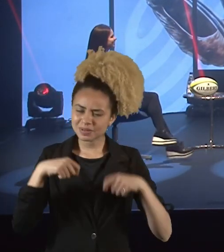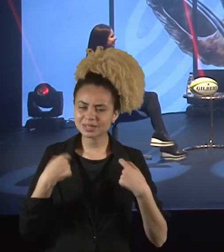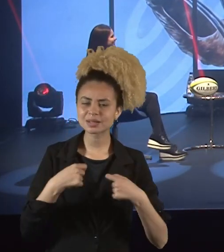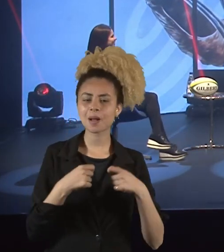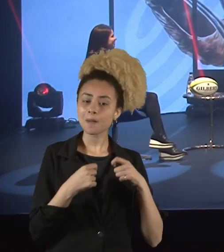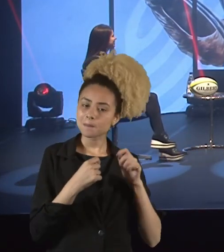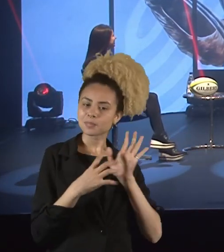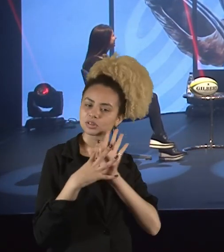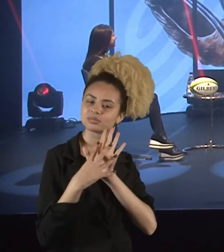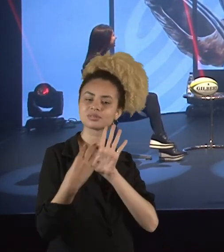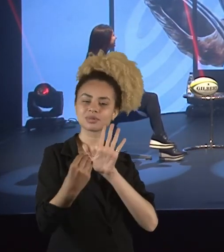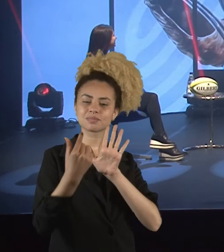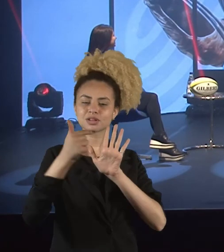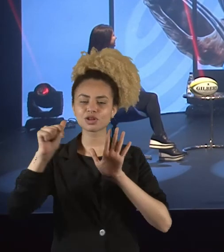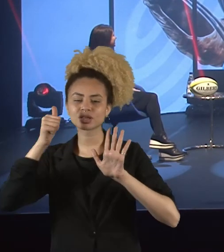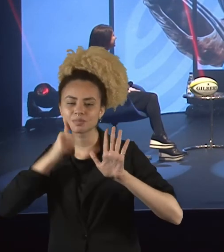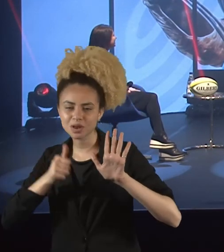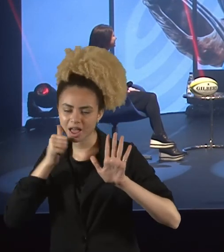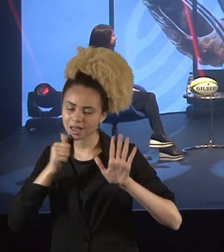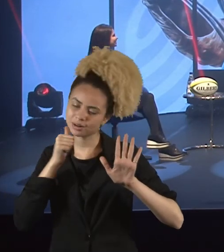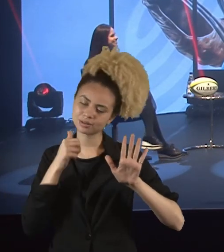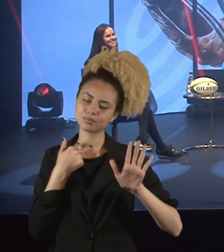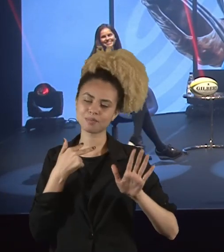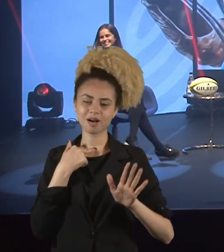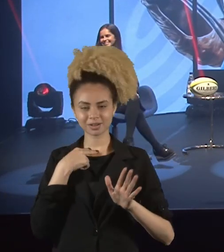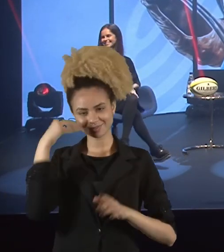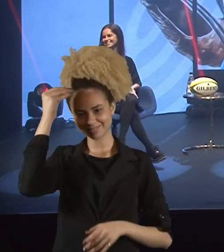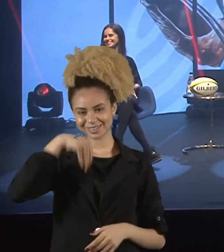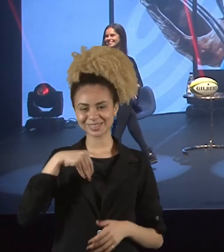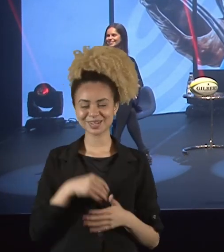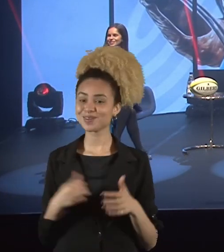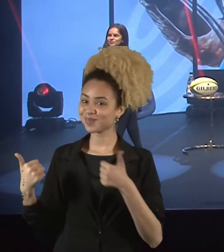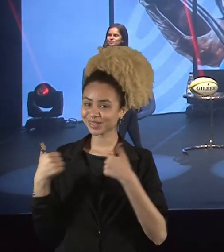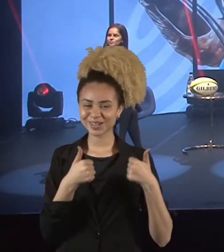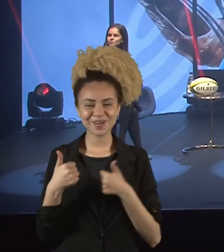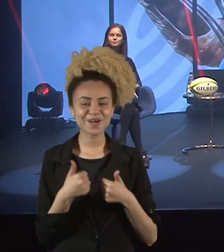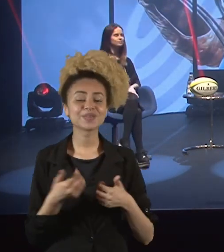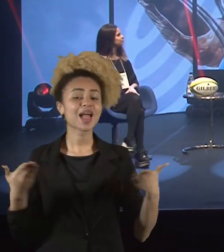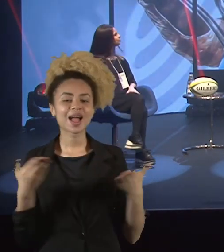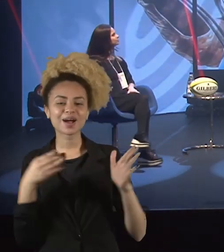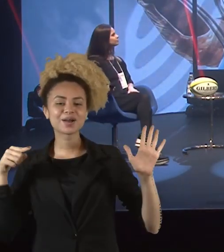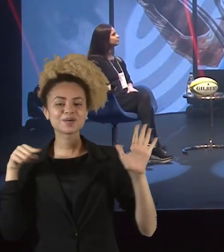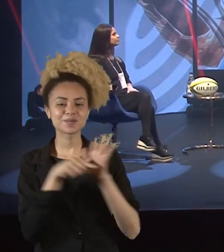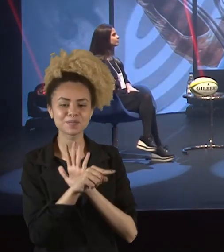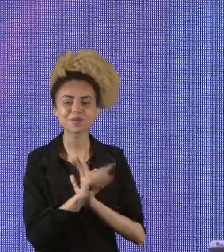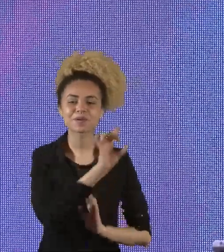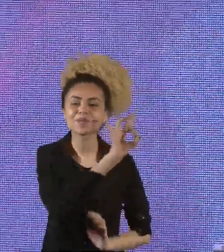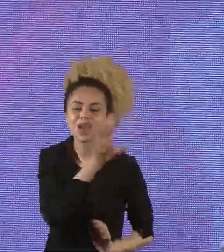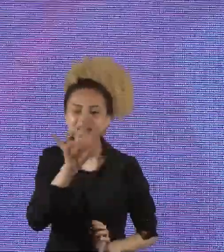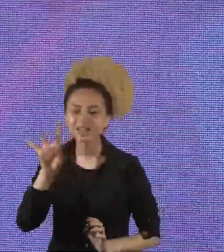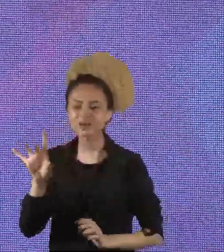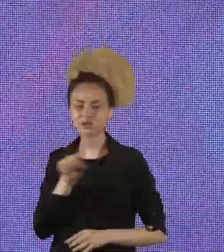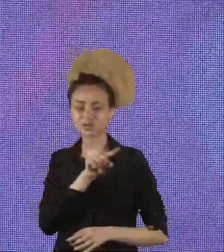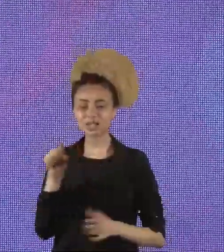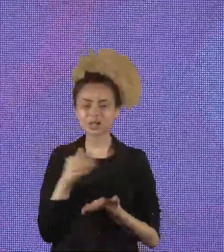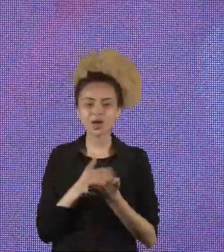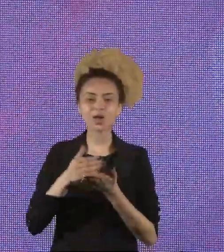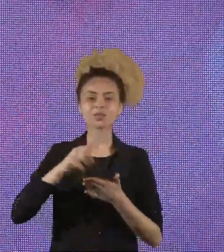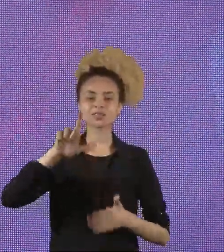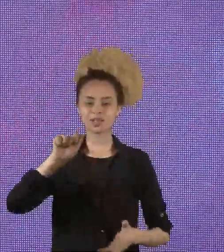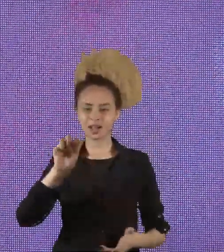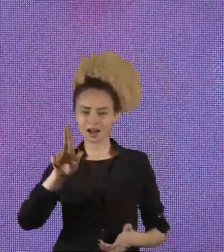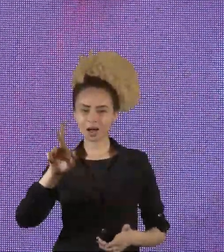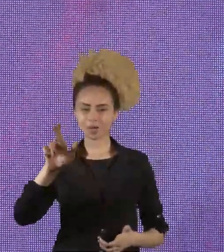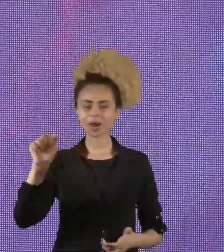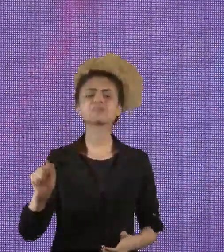exemplo para as outras meninas, outras mulheres. Muito bom, vamos fazer uma pergunta bem específica para cada uma de vocês, começando com a Laura.